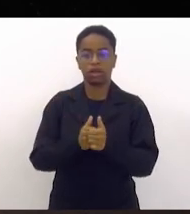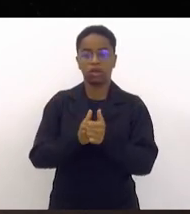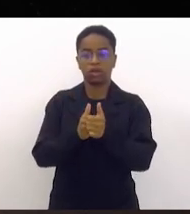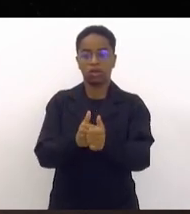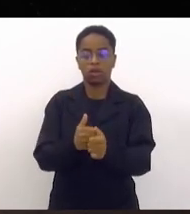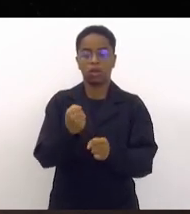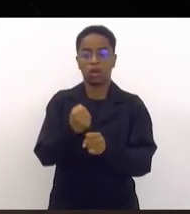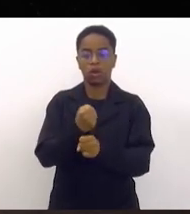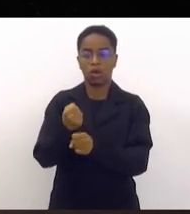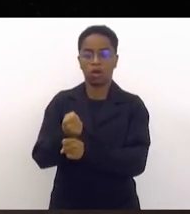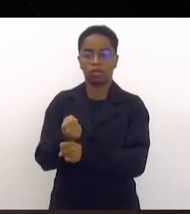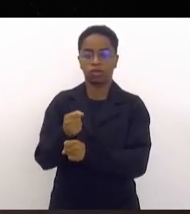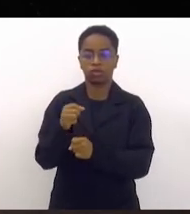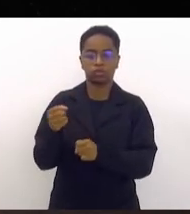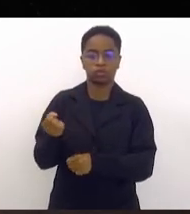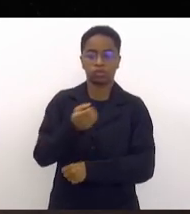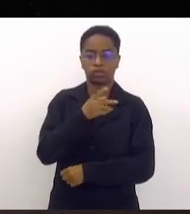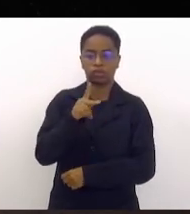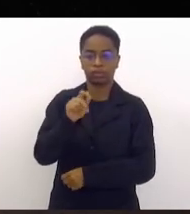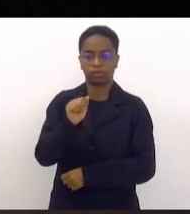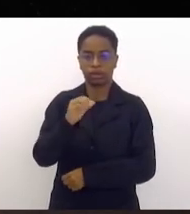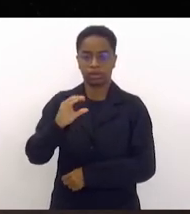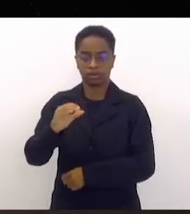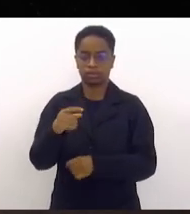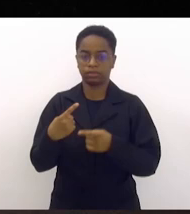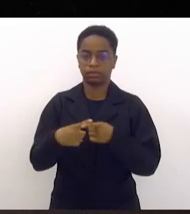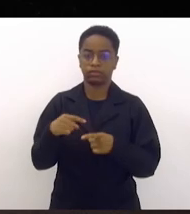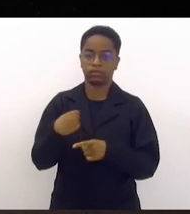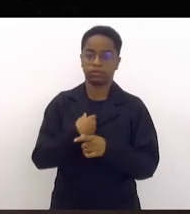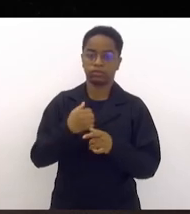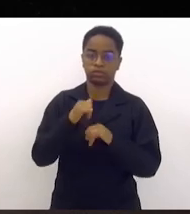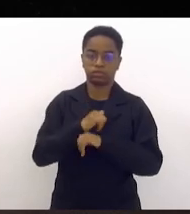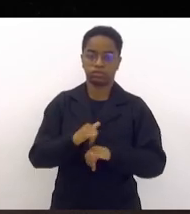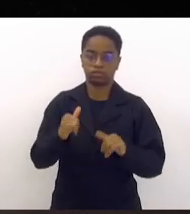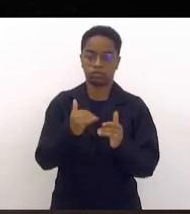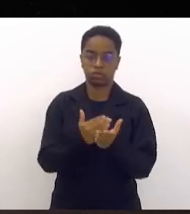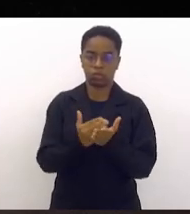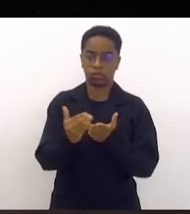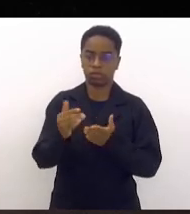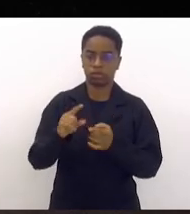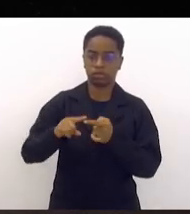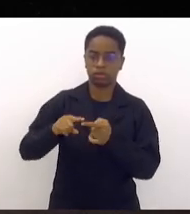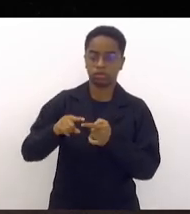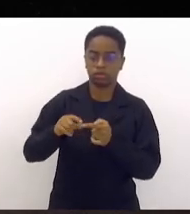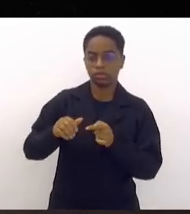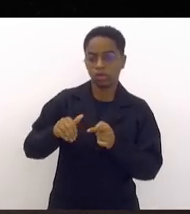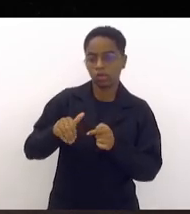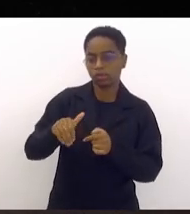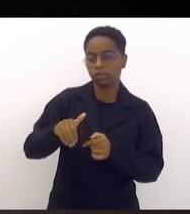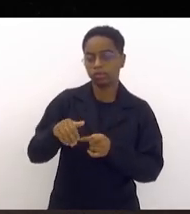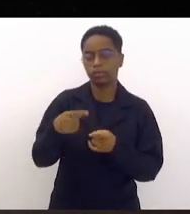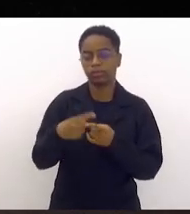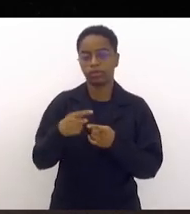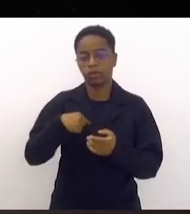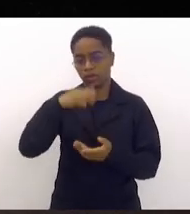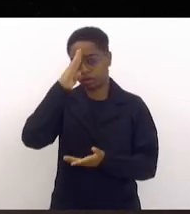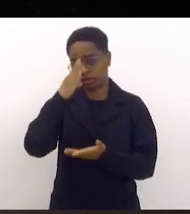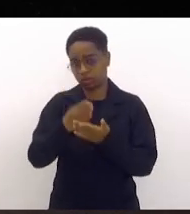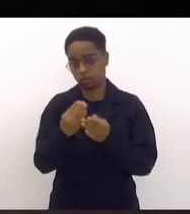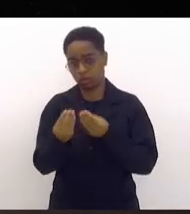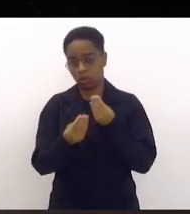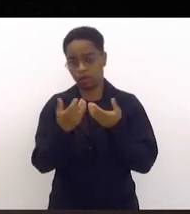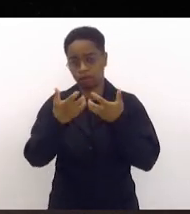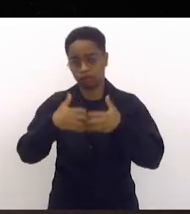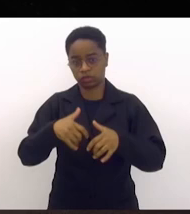do novo PAC, que a gente vai lançar logo na sequência, porque eu acredito muito na interface desse trabalho.